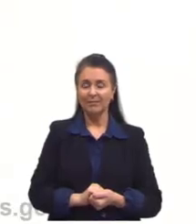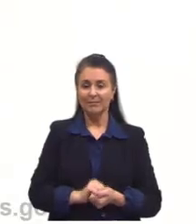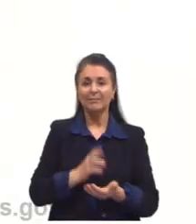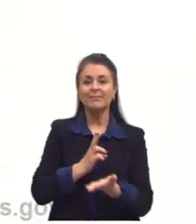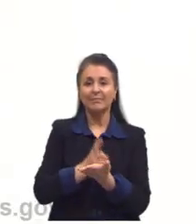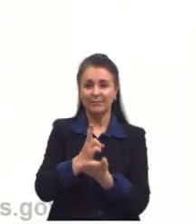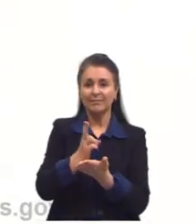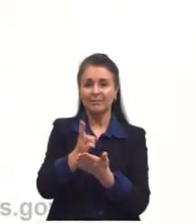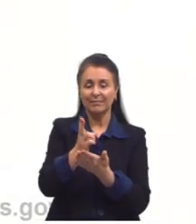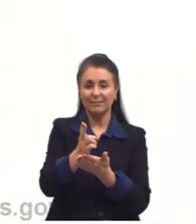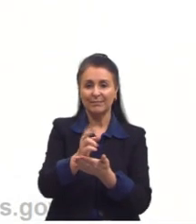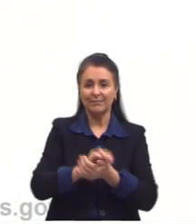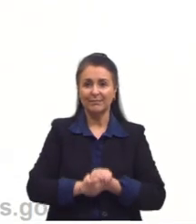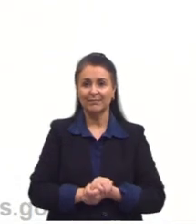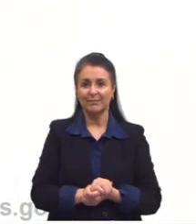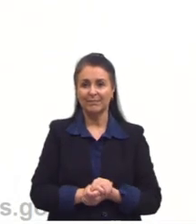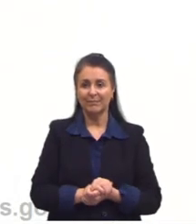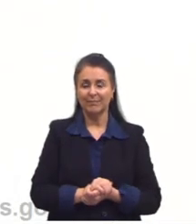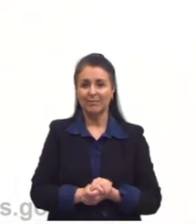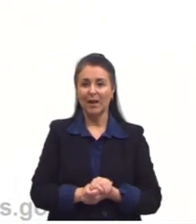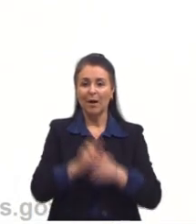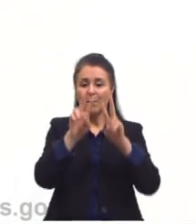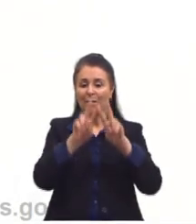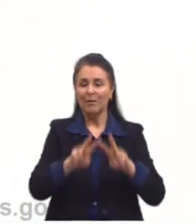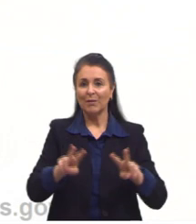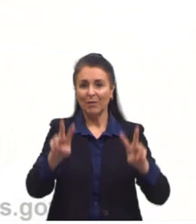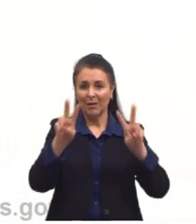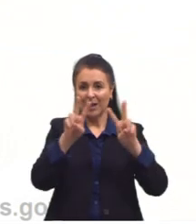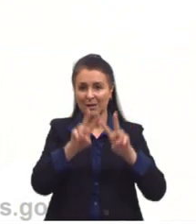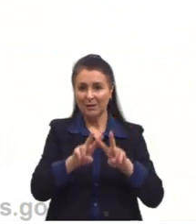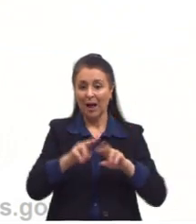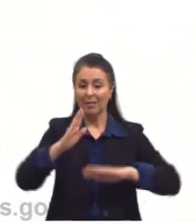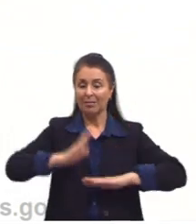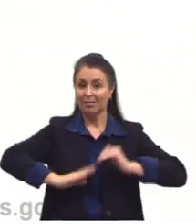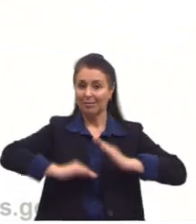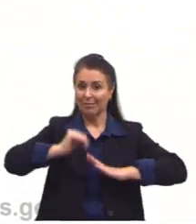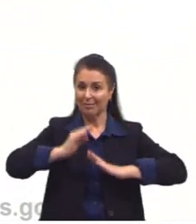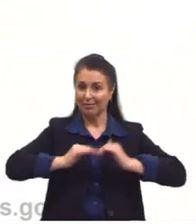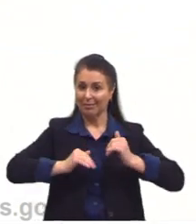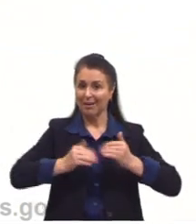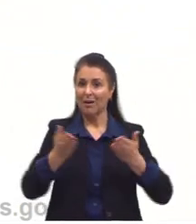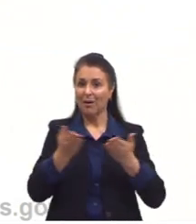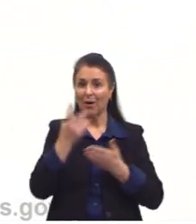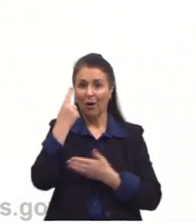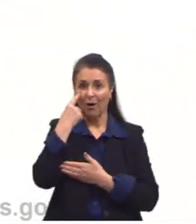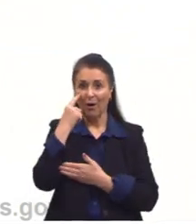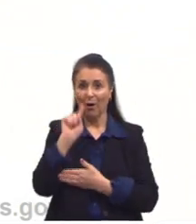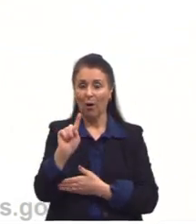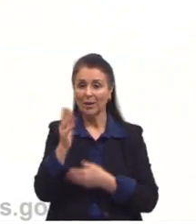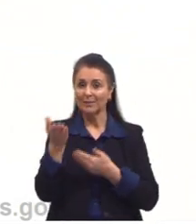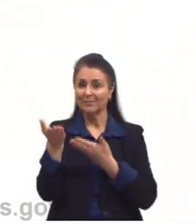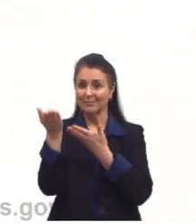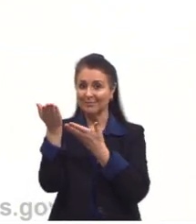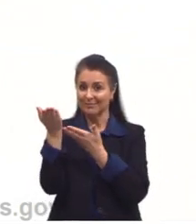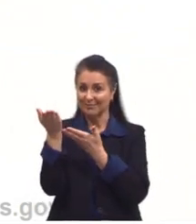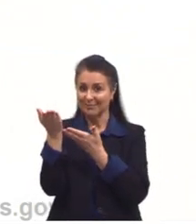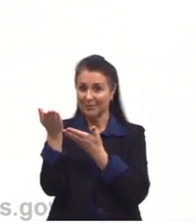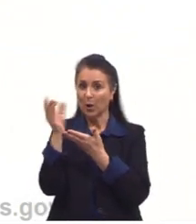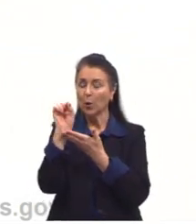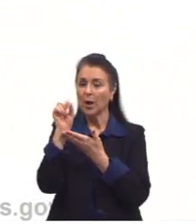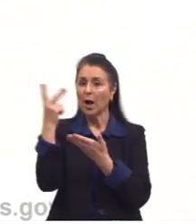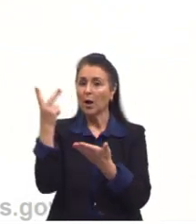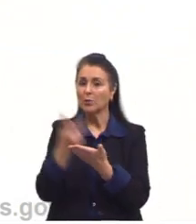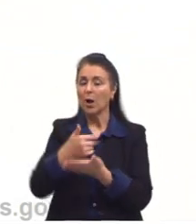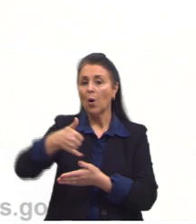Continuando, então. Para a gente visualizar, então, aqui na prática, para a gente ver o que aconteceu ali, o